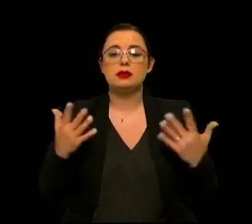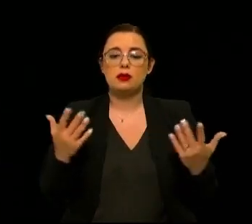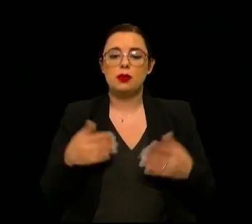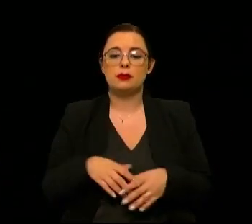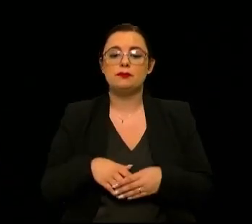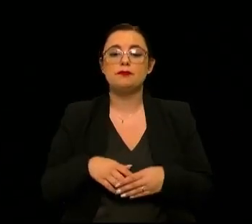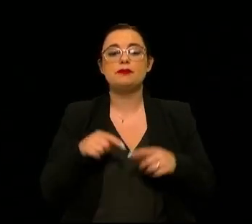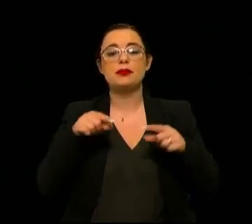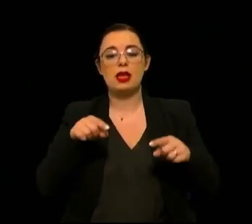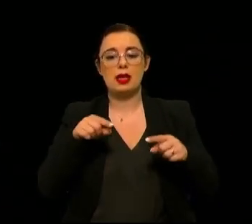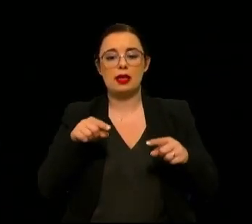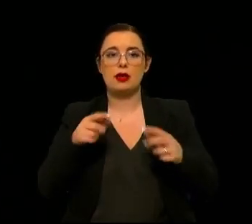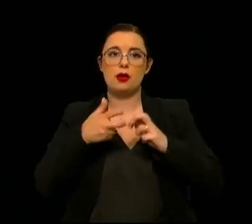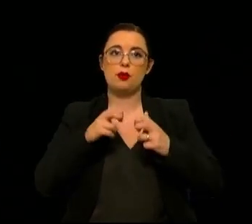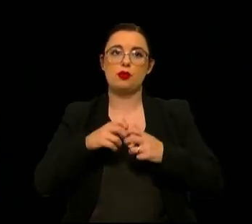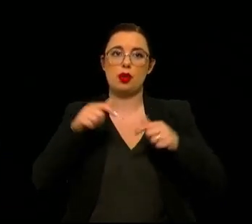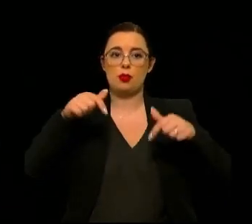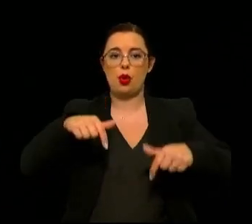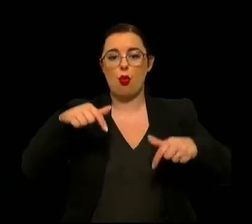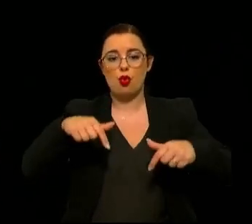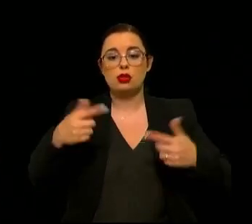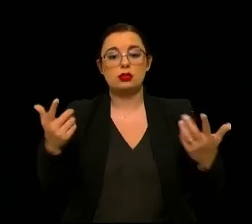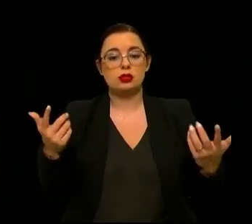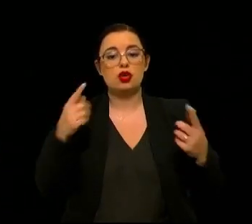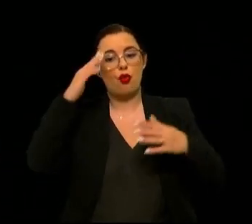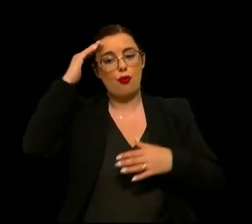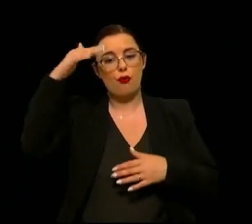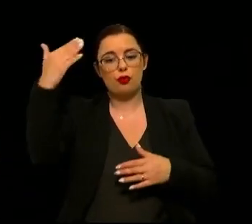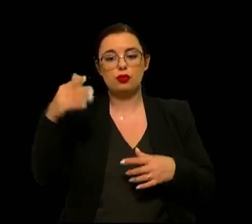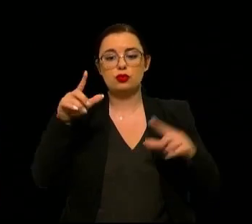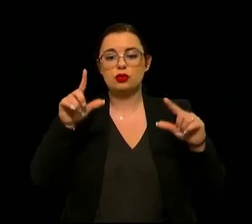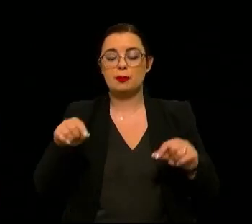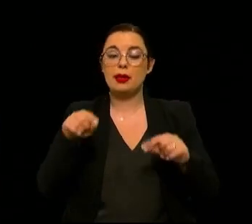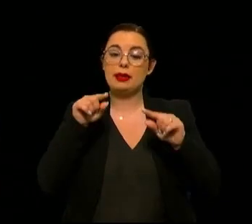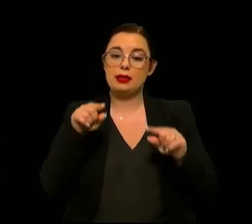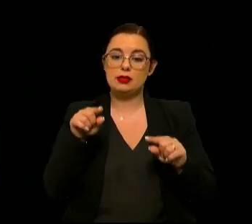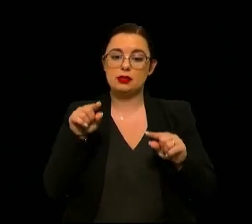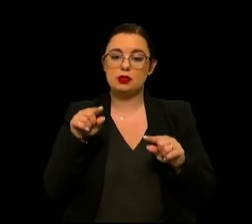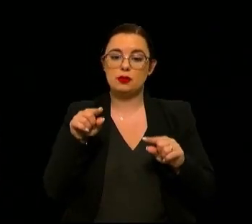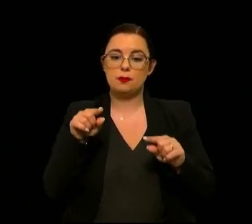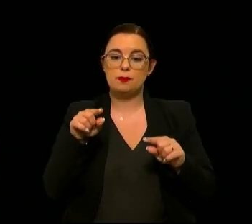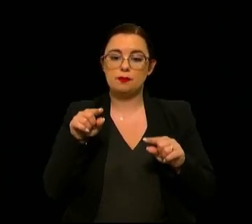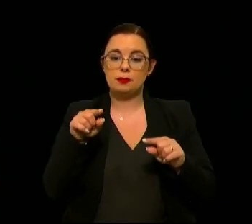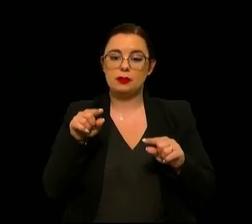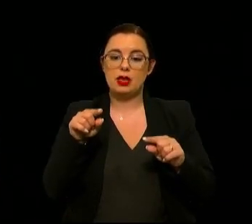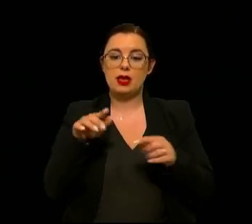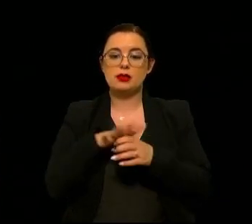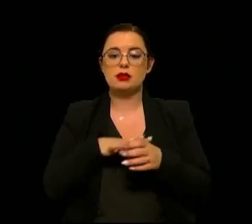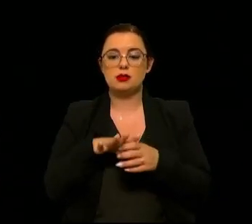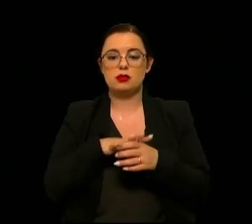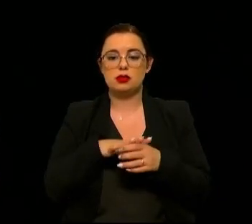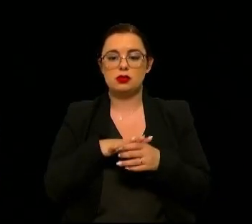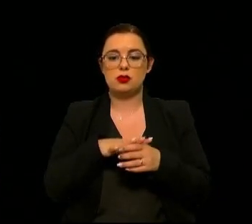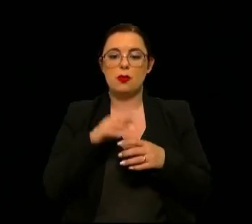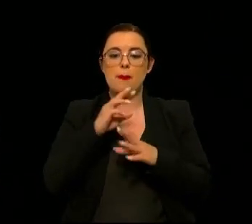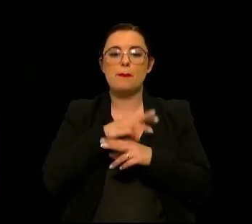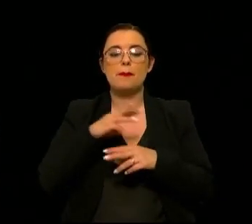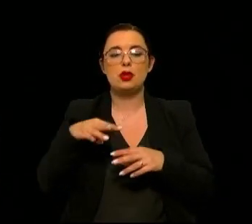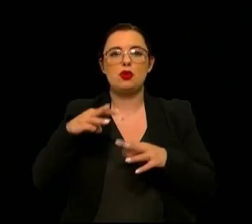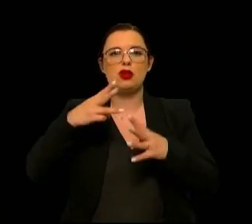e aqui é que está a questão nos dias de hoje e no futuro essa é uma das questões que é aquela questão dos não sei quantos milhões